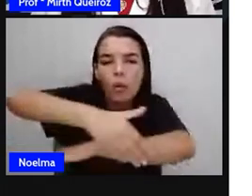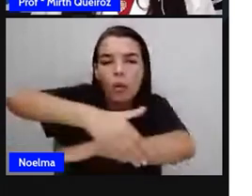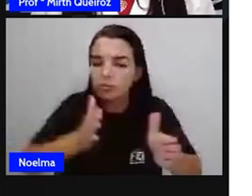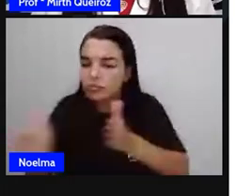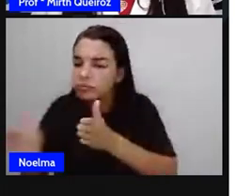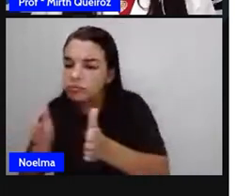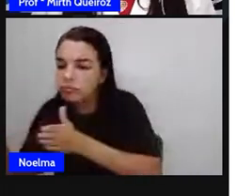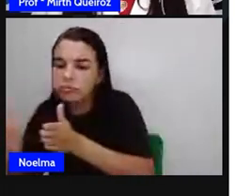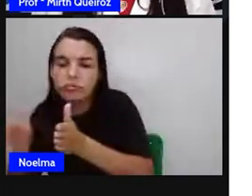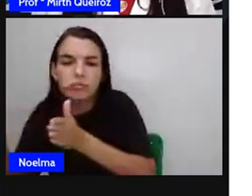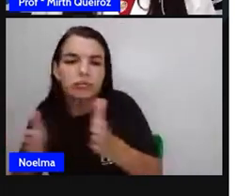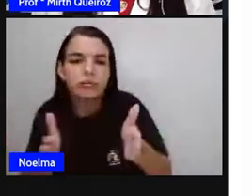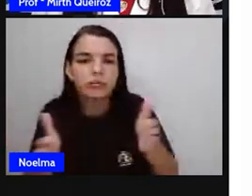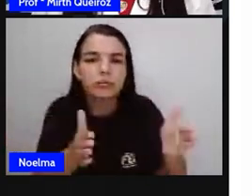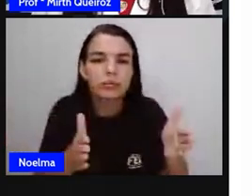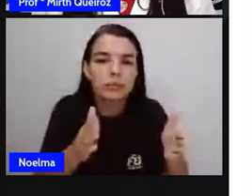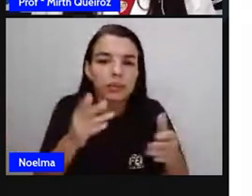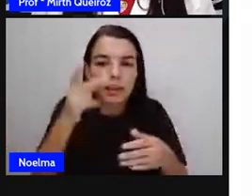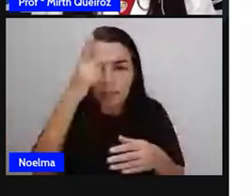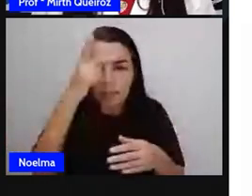que a pessoa passará?